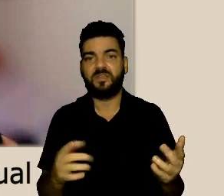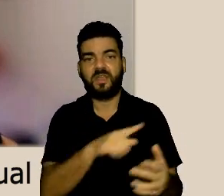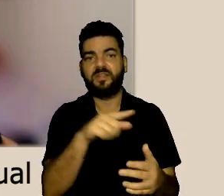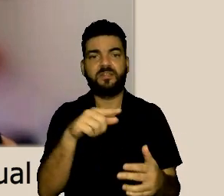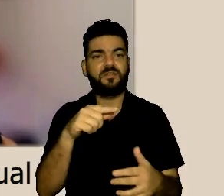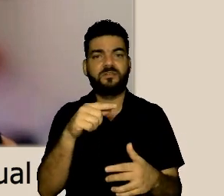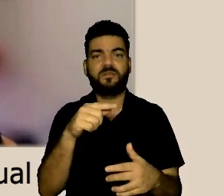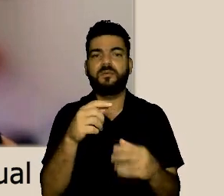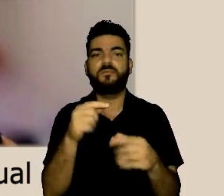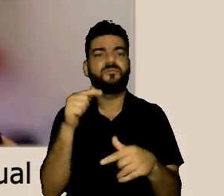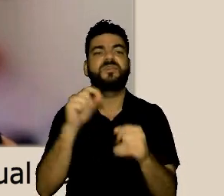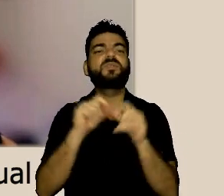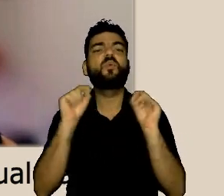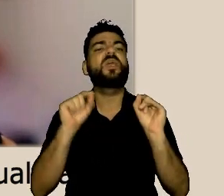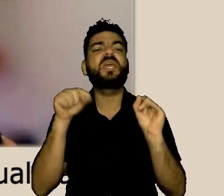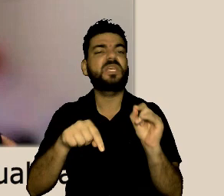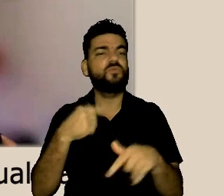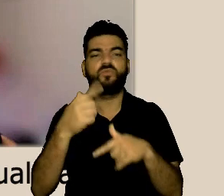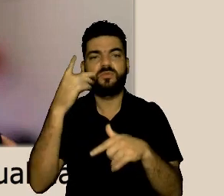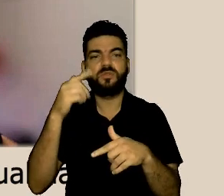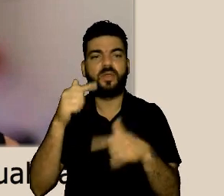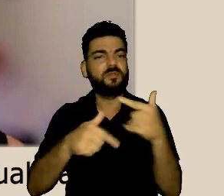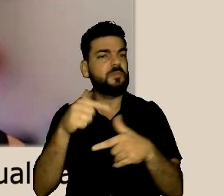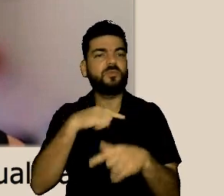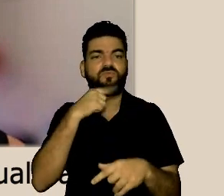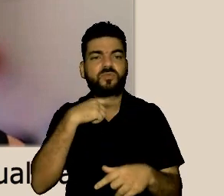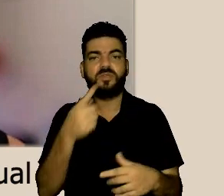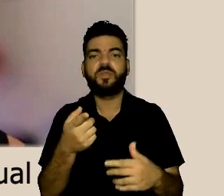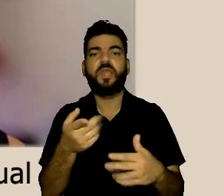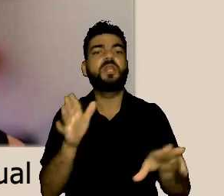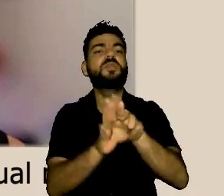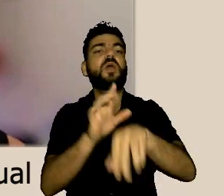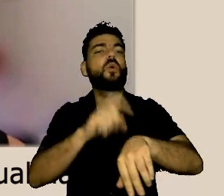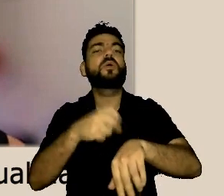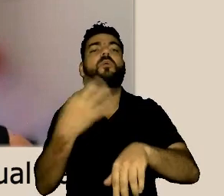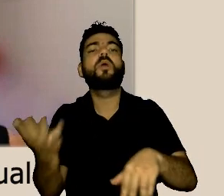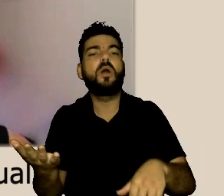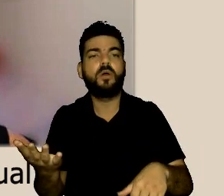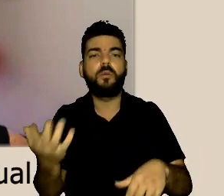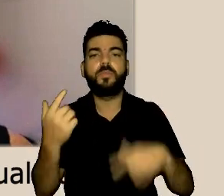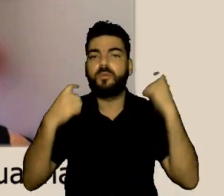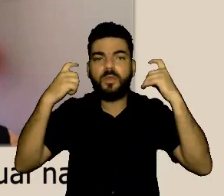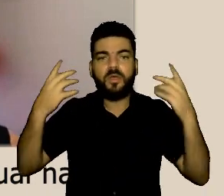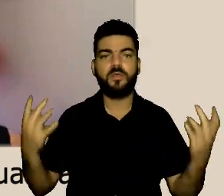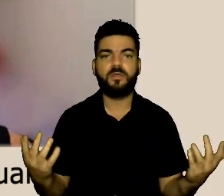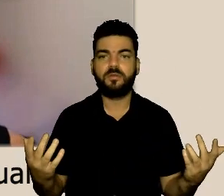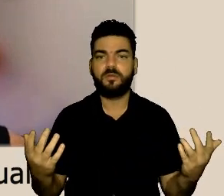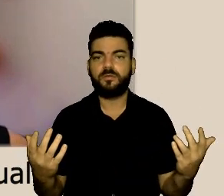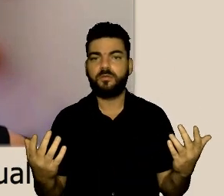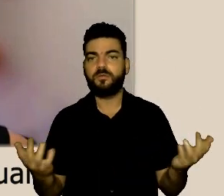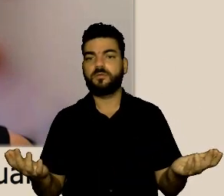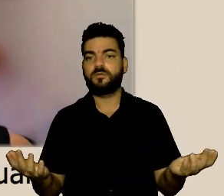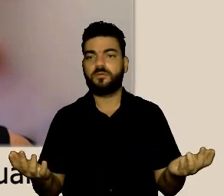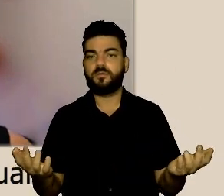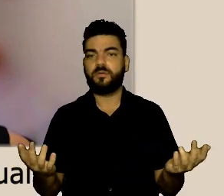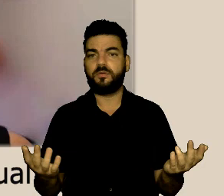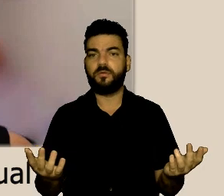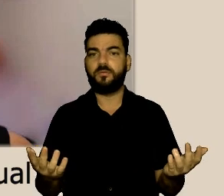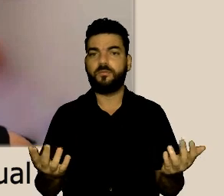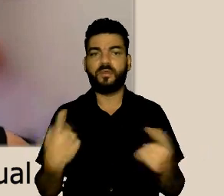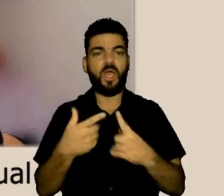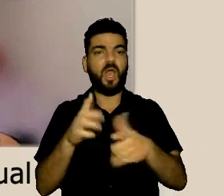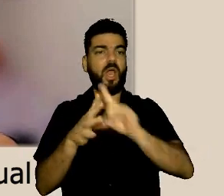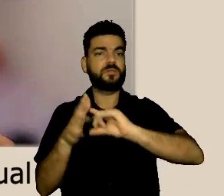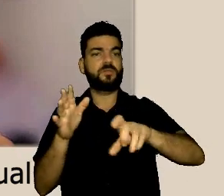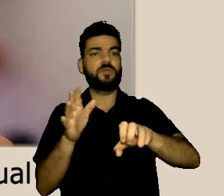esses estagiários não é possível que estejam aqui conosco eles vão chegar quando